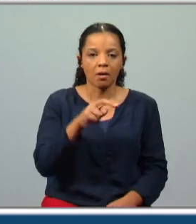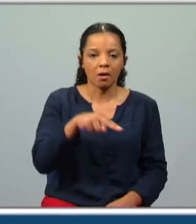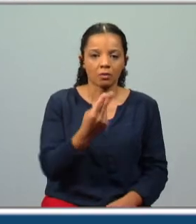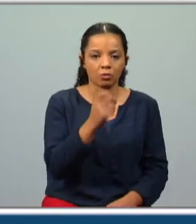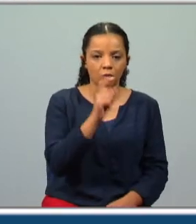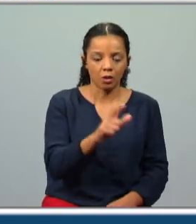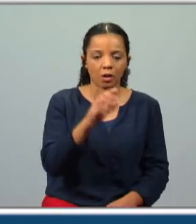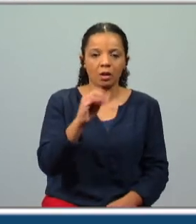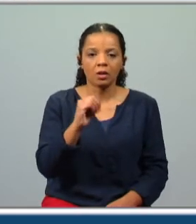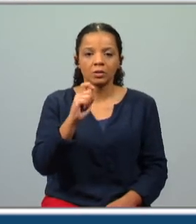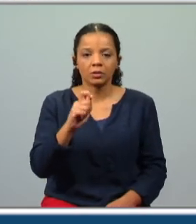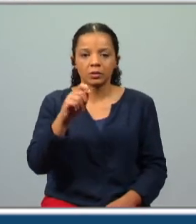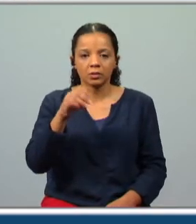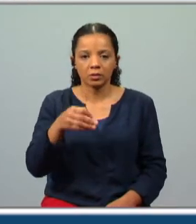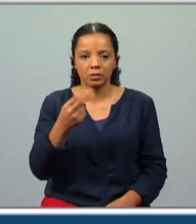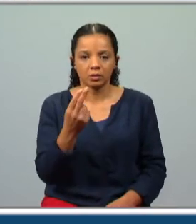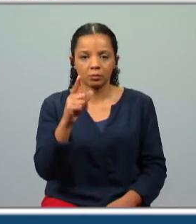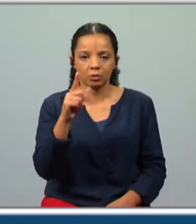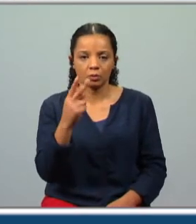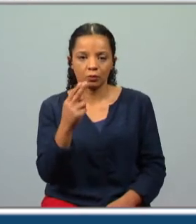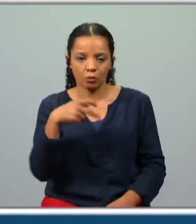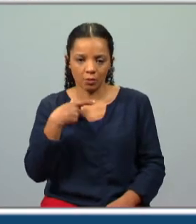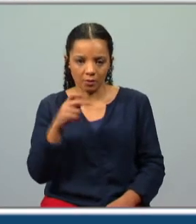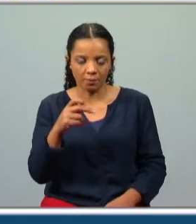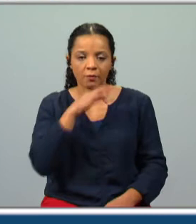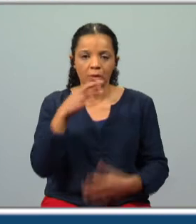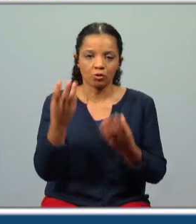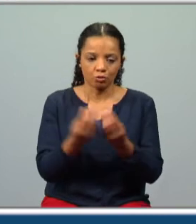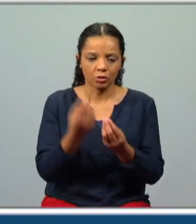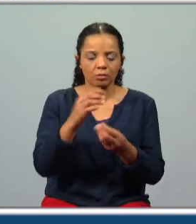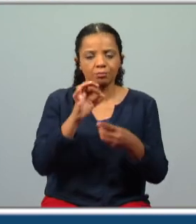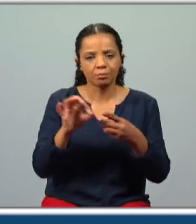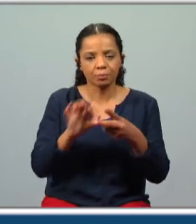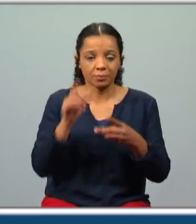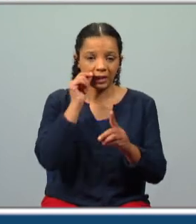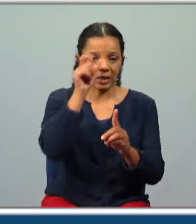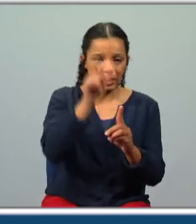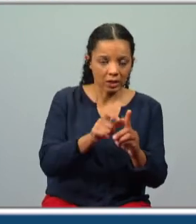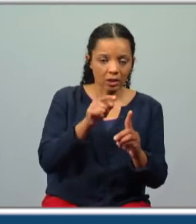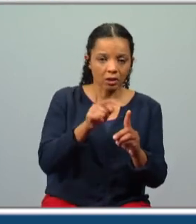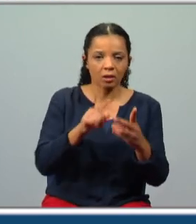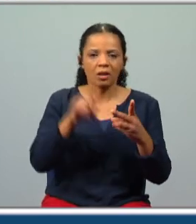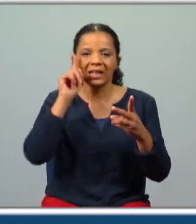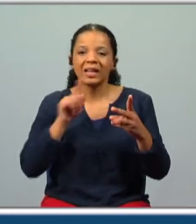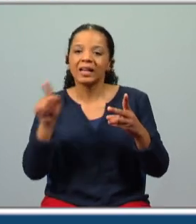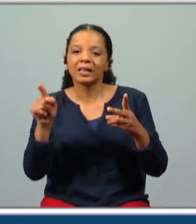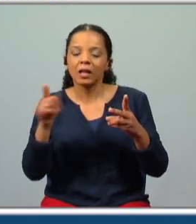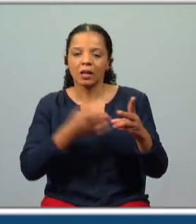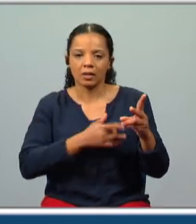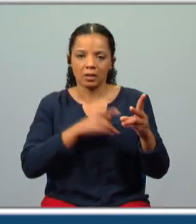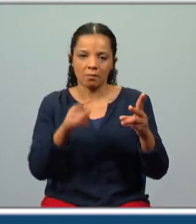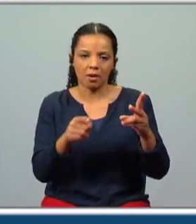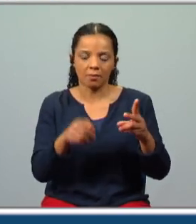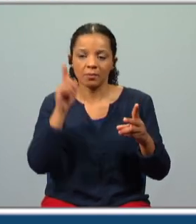trazia consigo a família e temos a descrição do casal ele e aquela que o amava